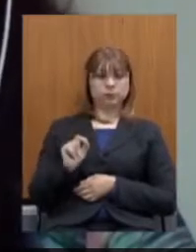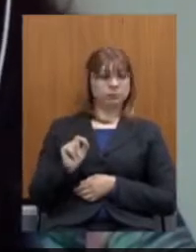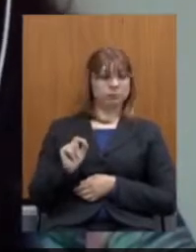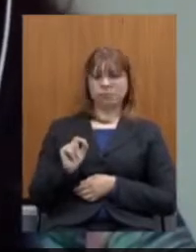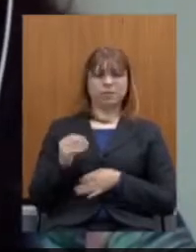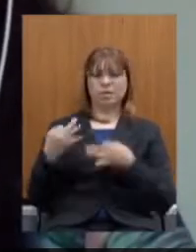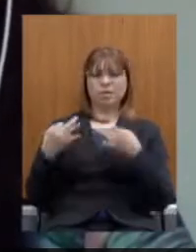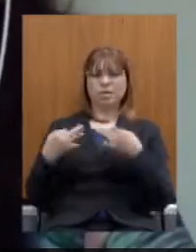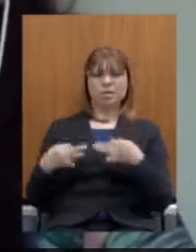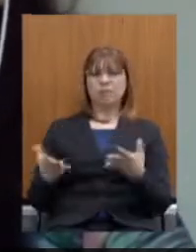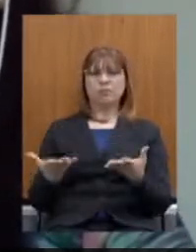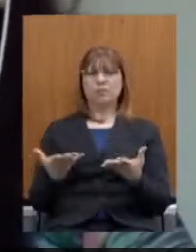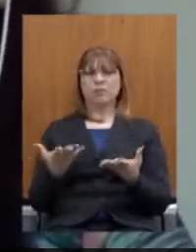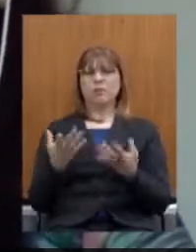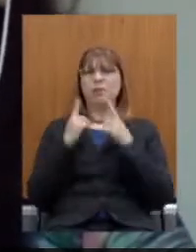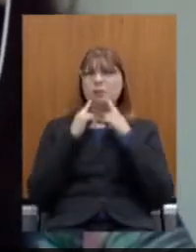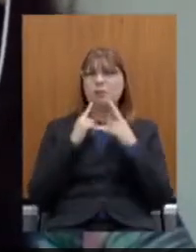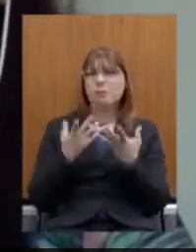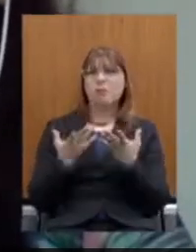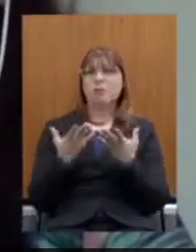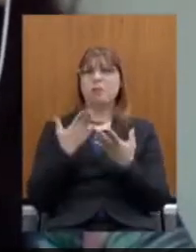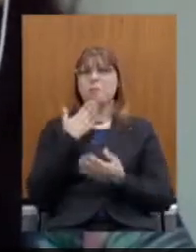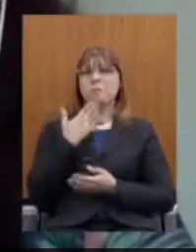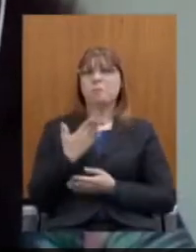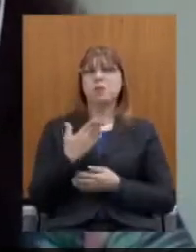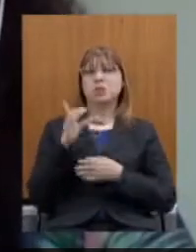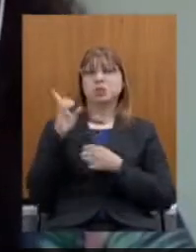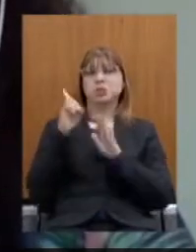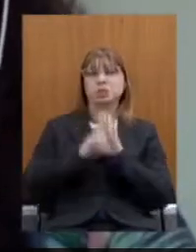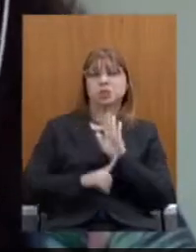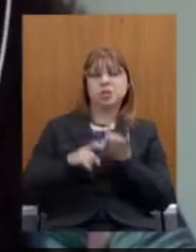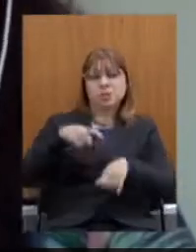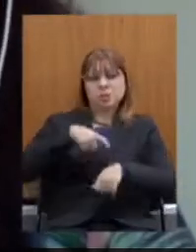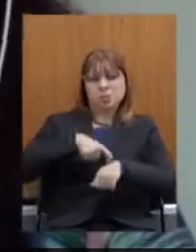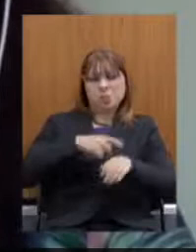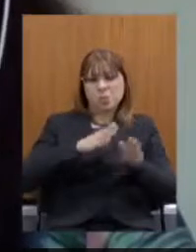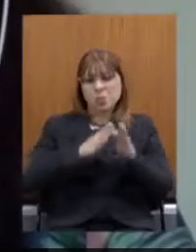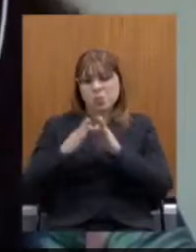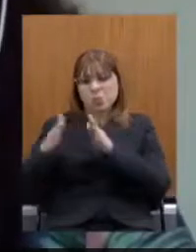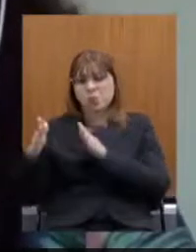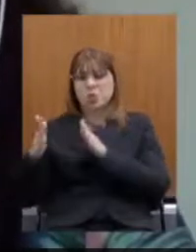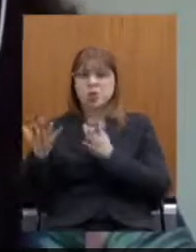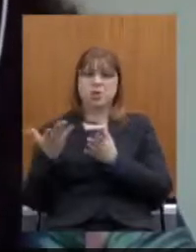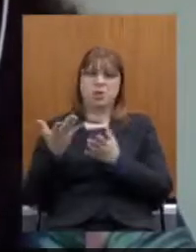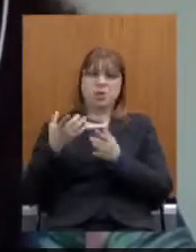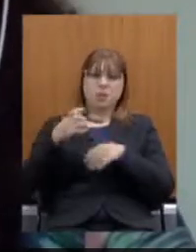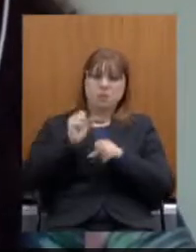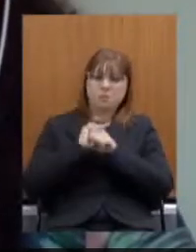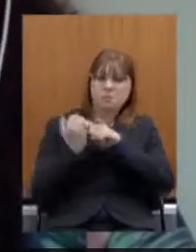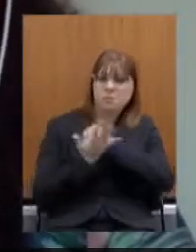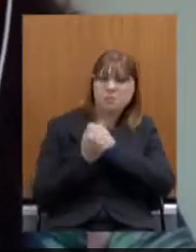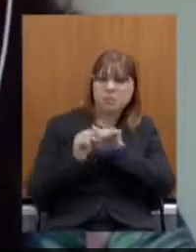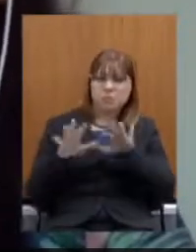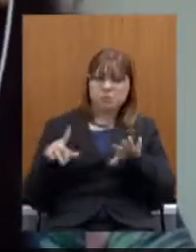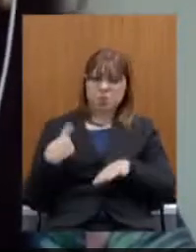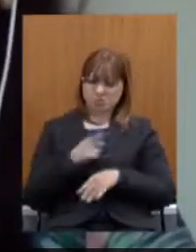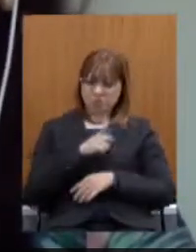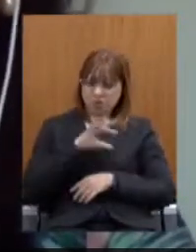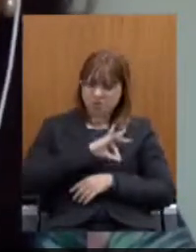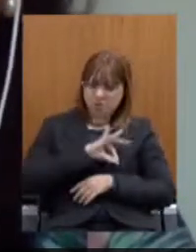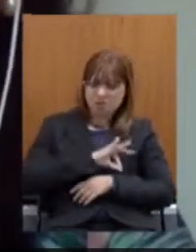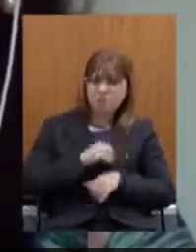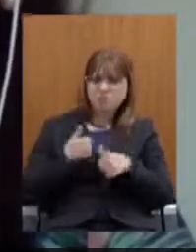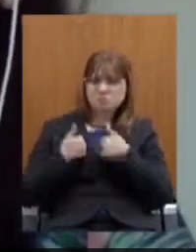clamar por direitos durante a pandemia, que temos o salário garantido e que ele